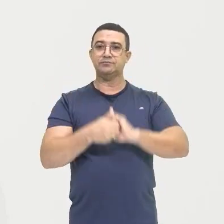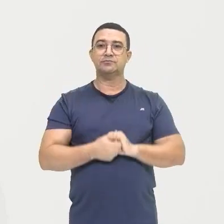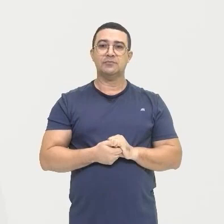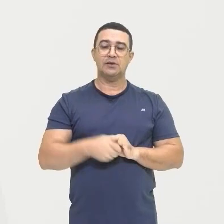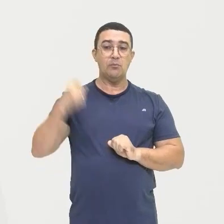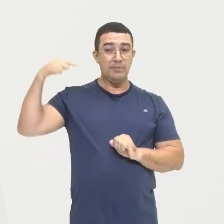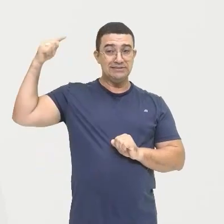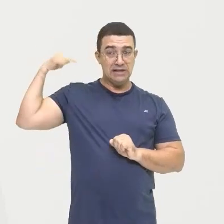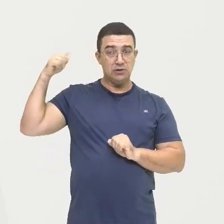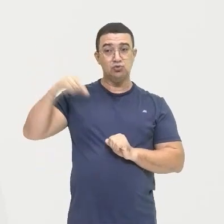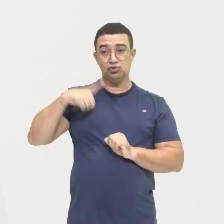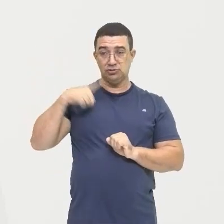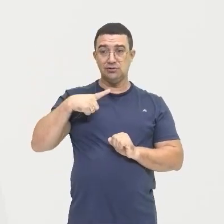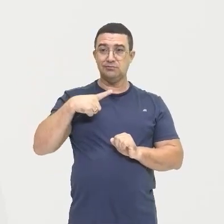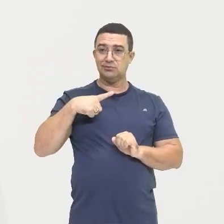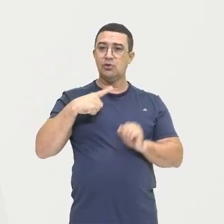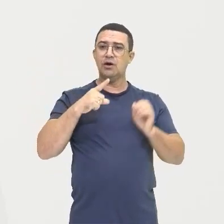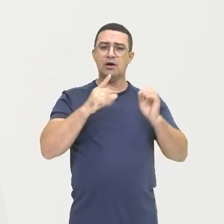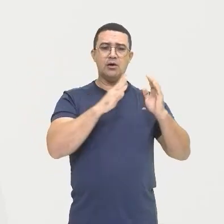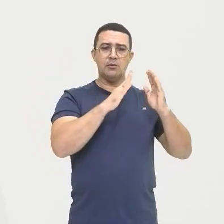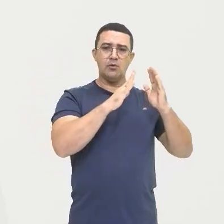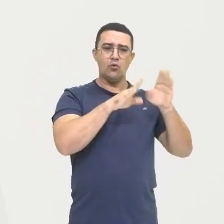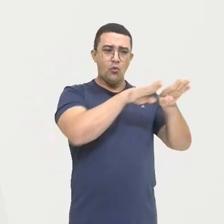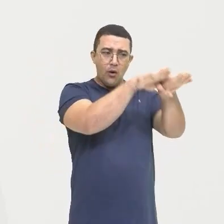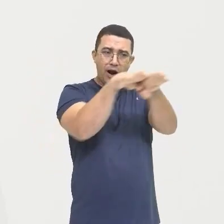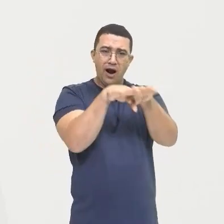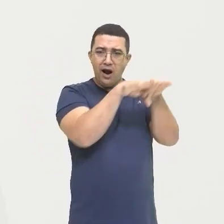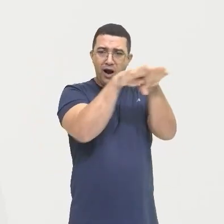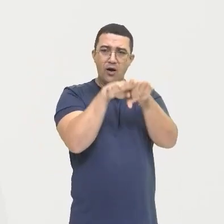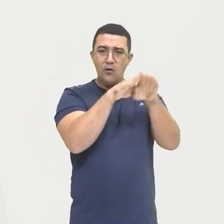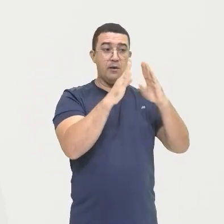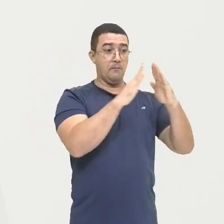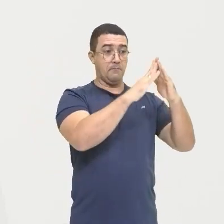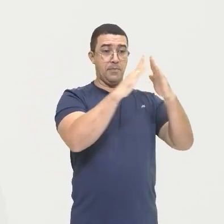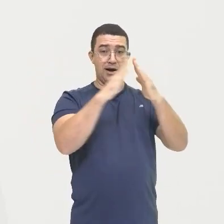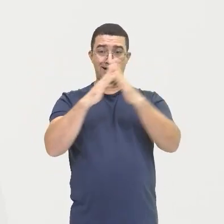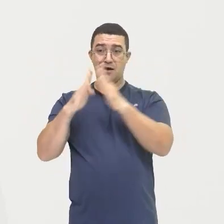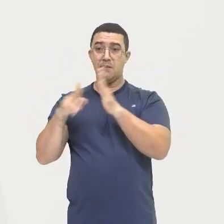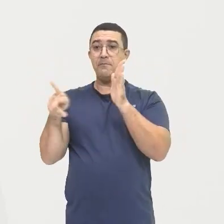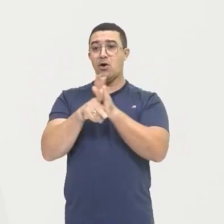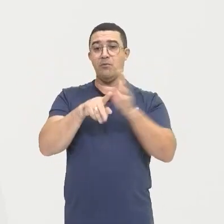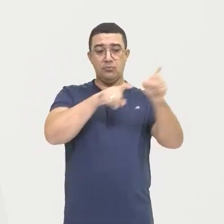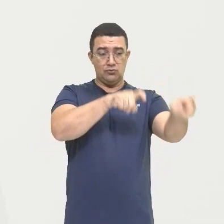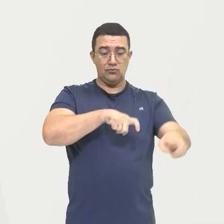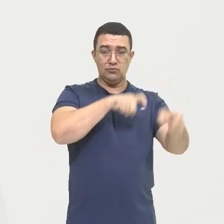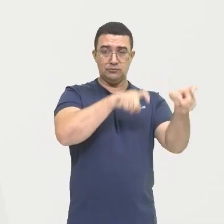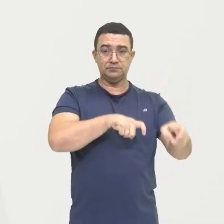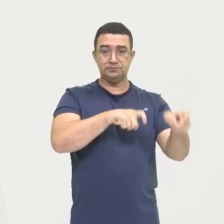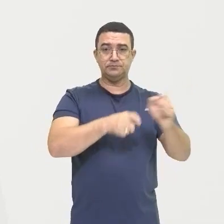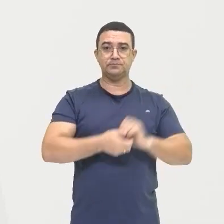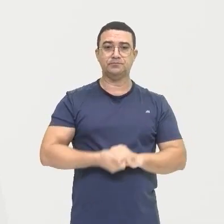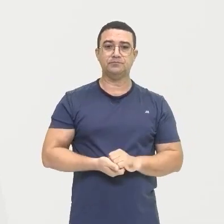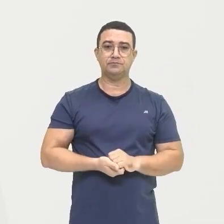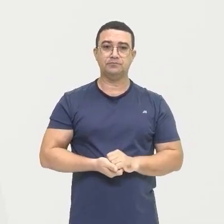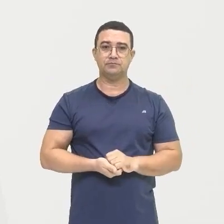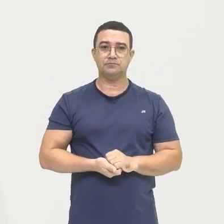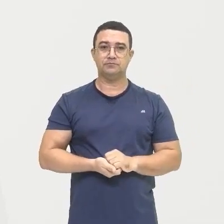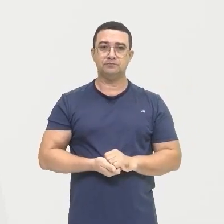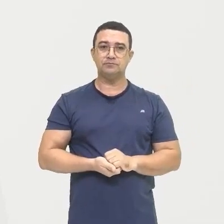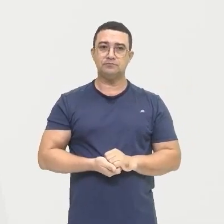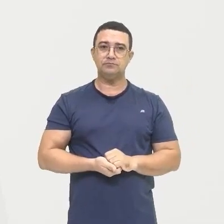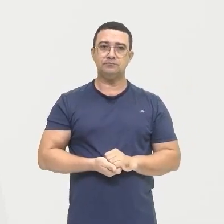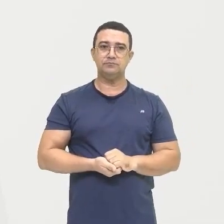Foi preciso Padronizar Esses imóveis rurais Nessa questão Dessa